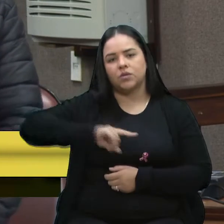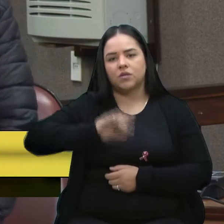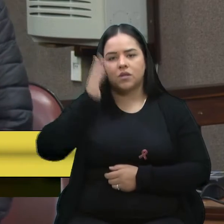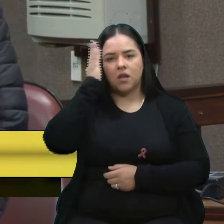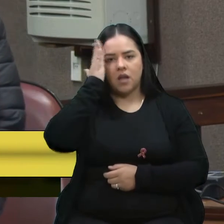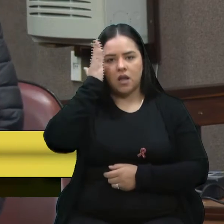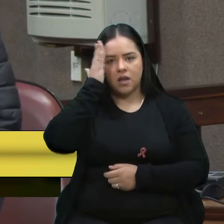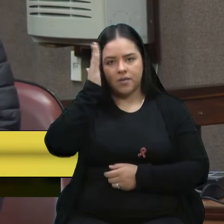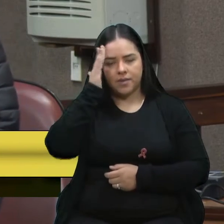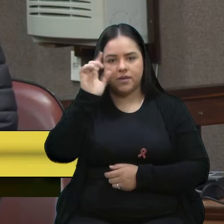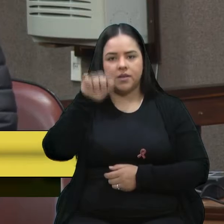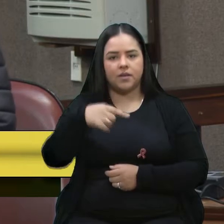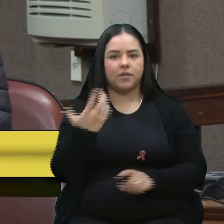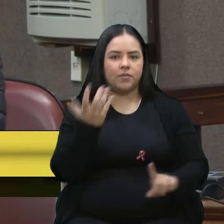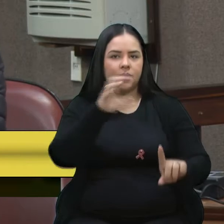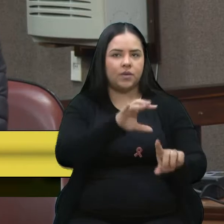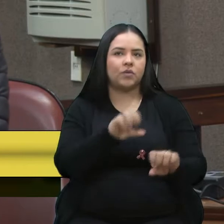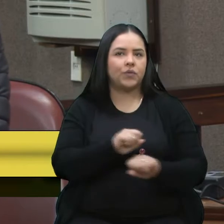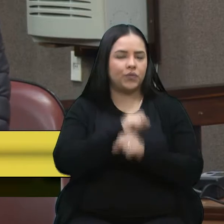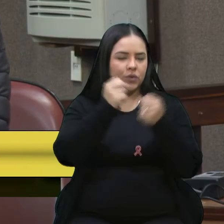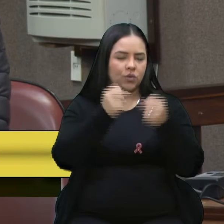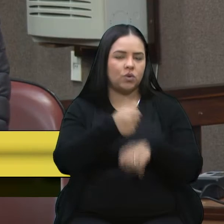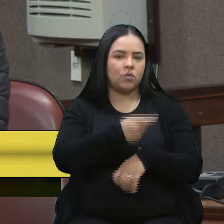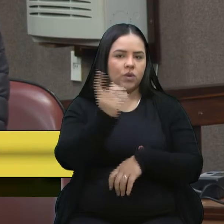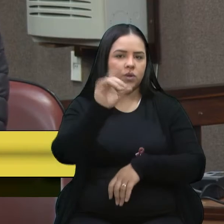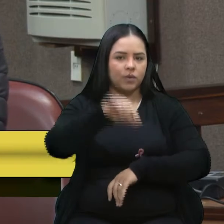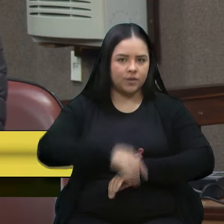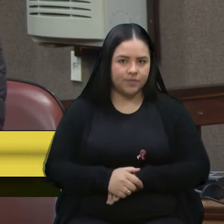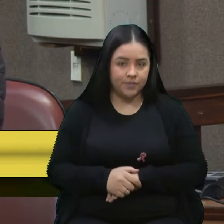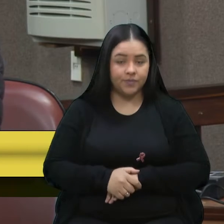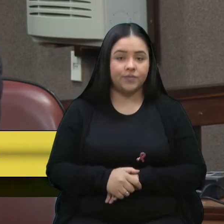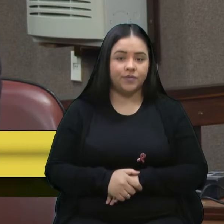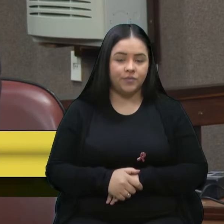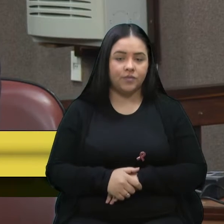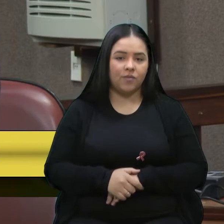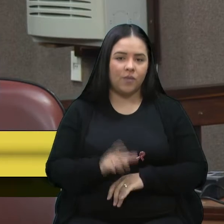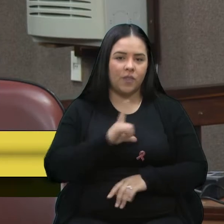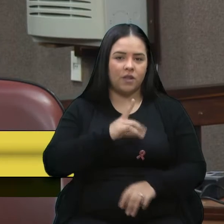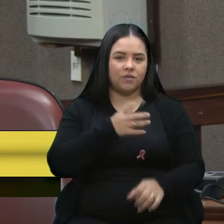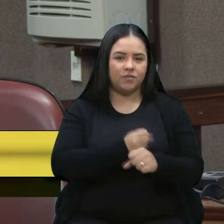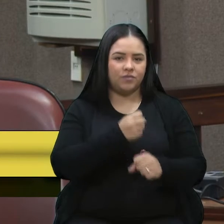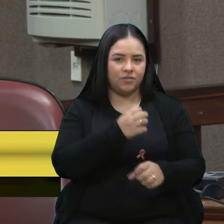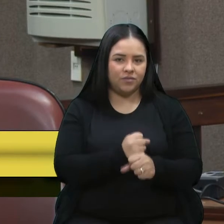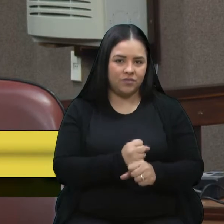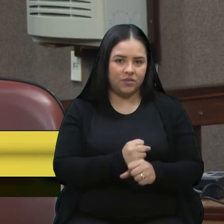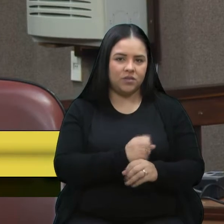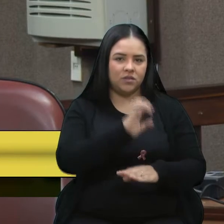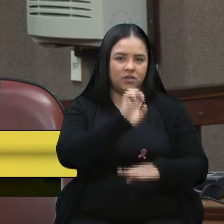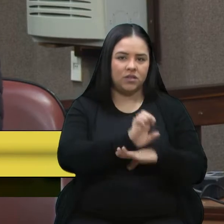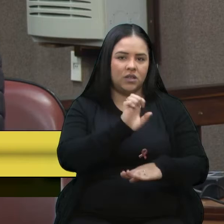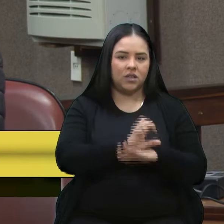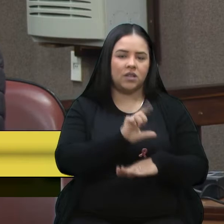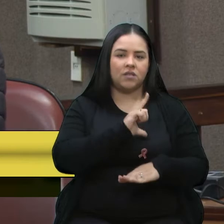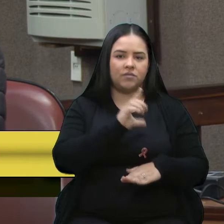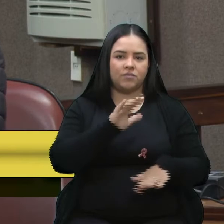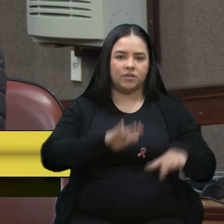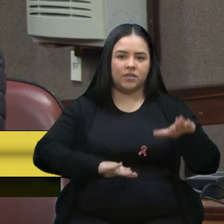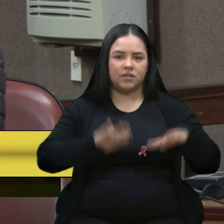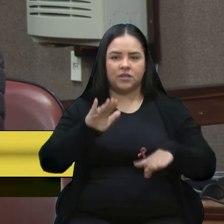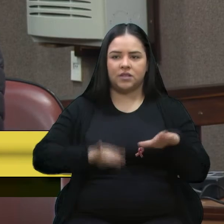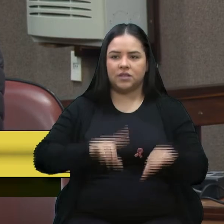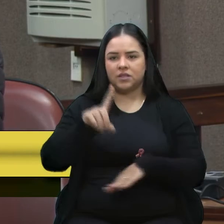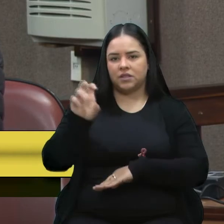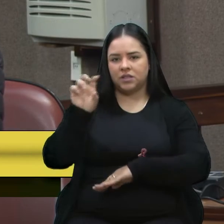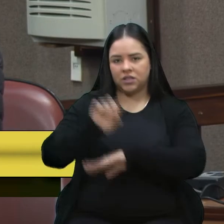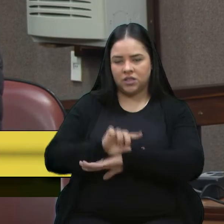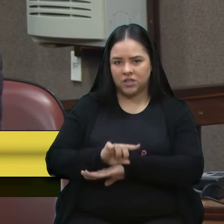impacta e muito nos valores. Então, esses valores somados ao tributo estadual, que varia quinzenalmente a cada estado,